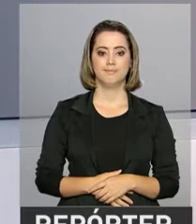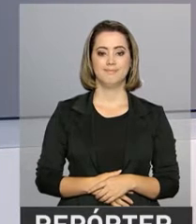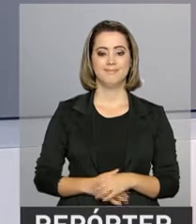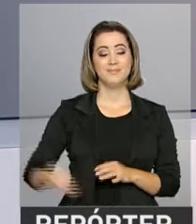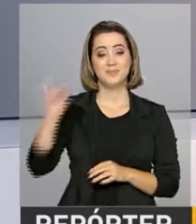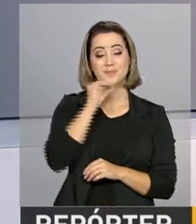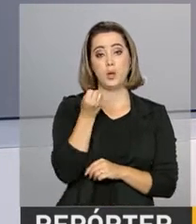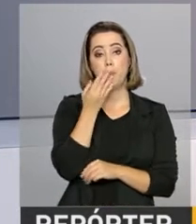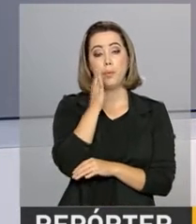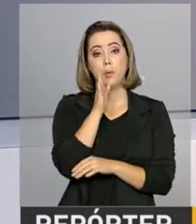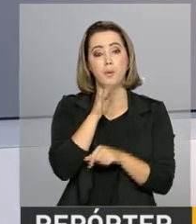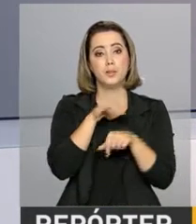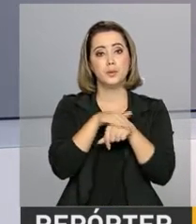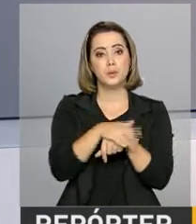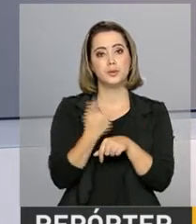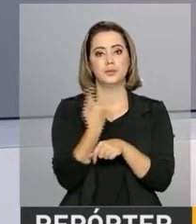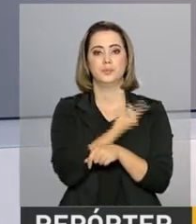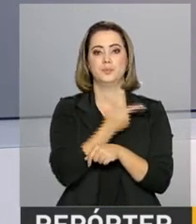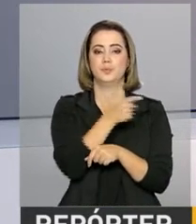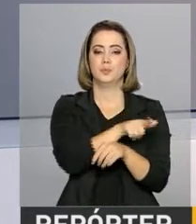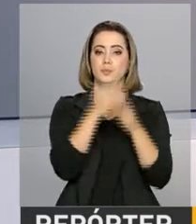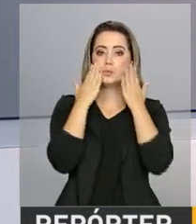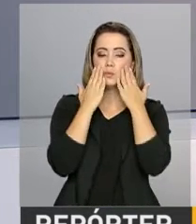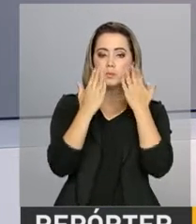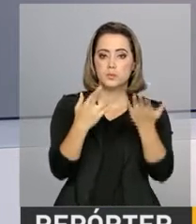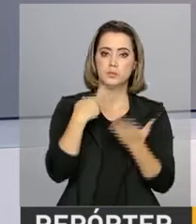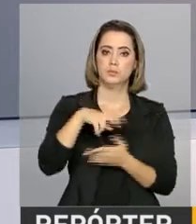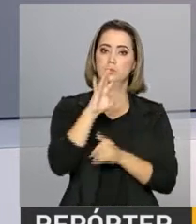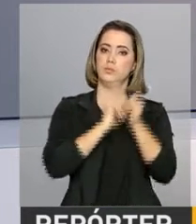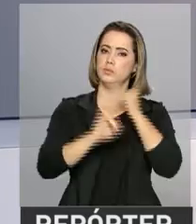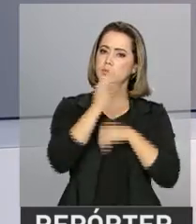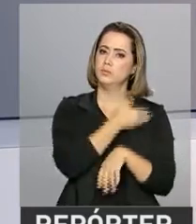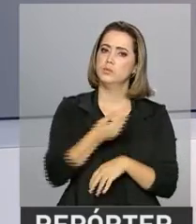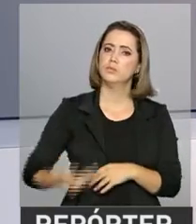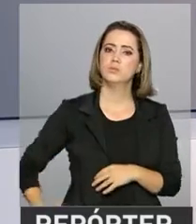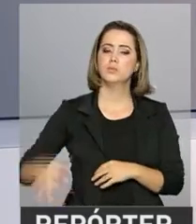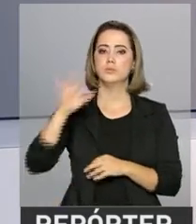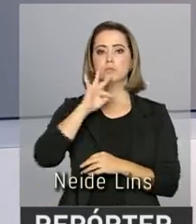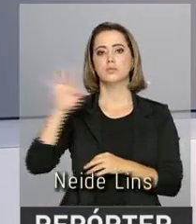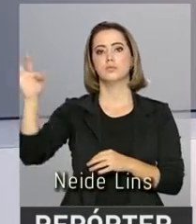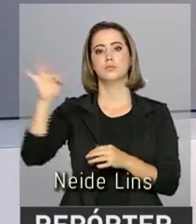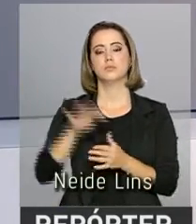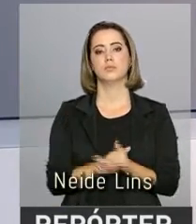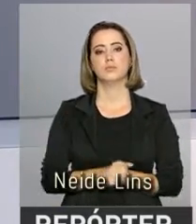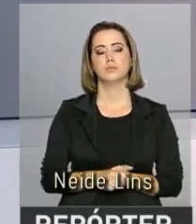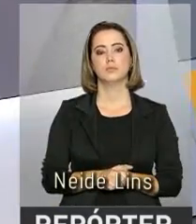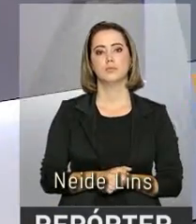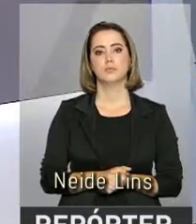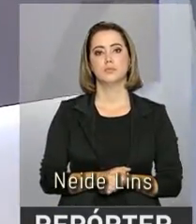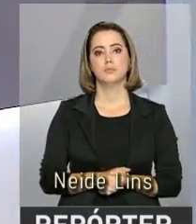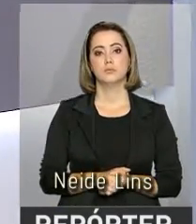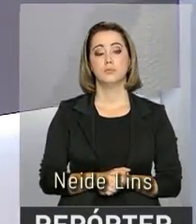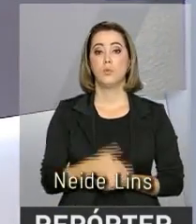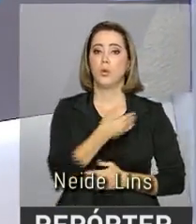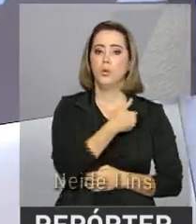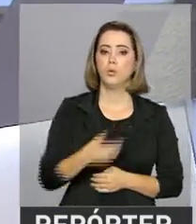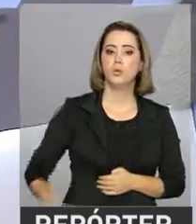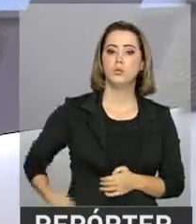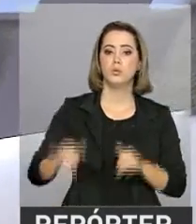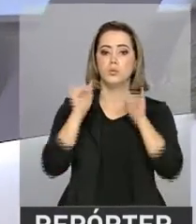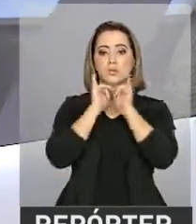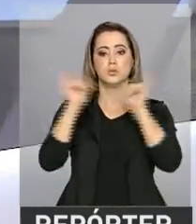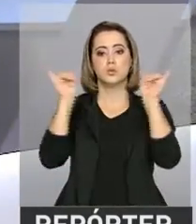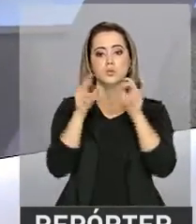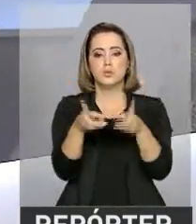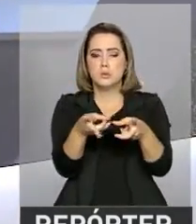Olá, boa noite. No ar mais uma edição do repórter NBR com as notícias do governo federal. O governo divulgou as